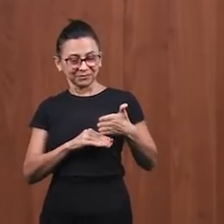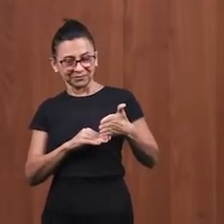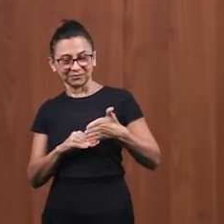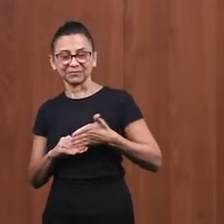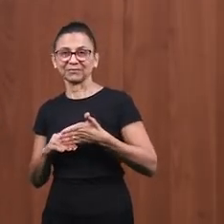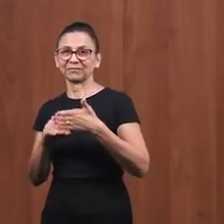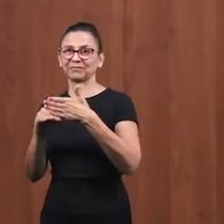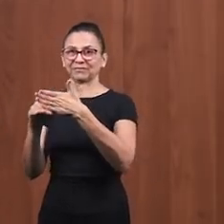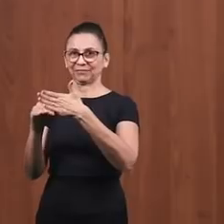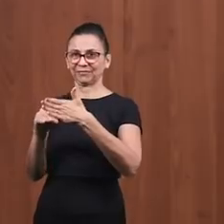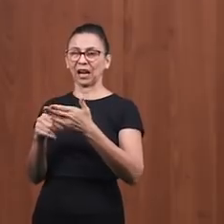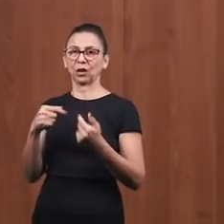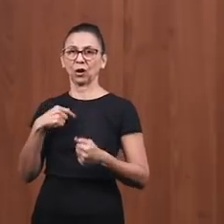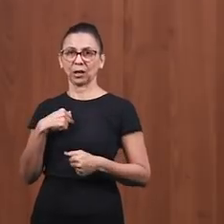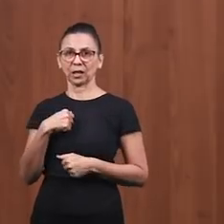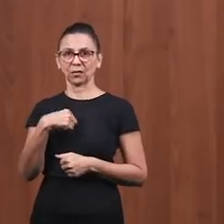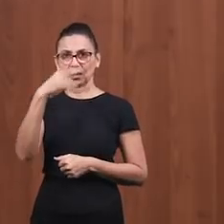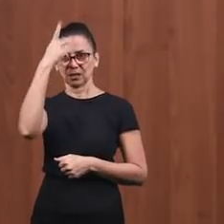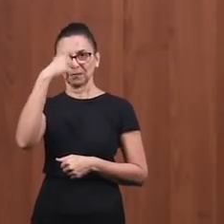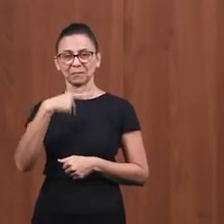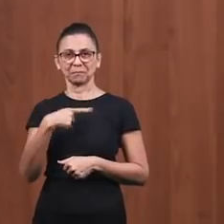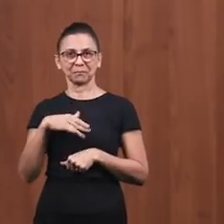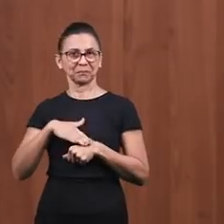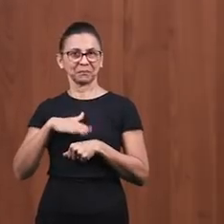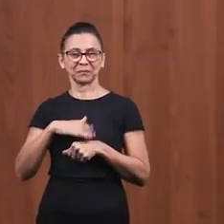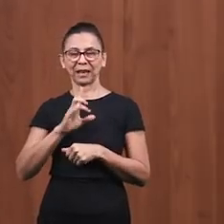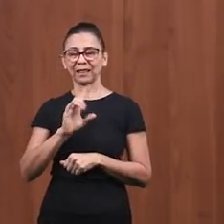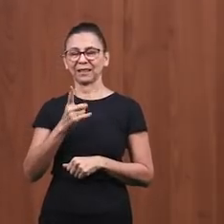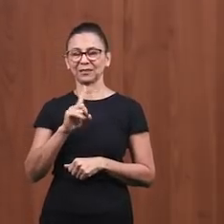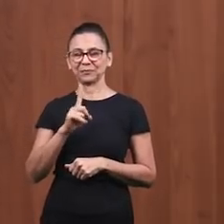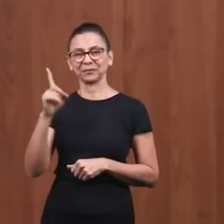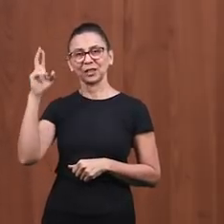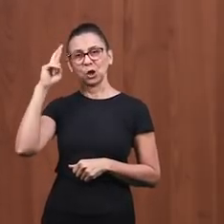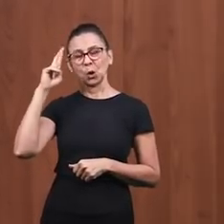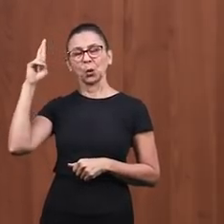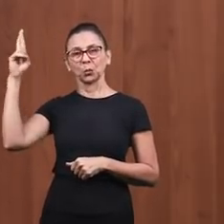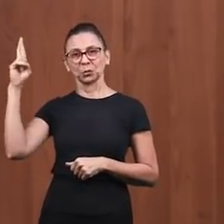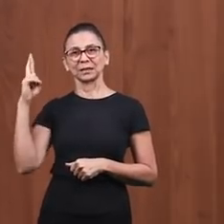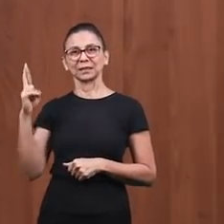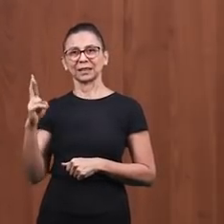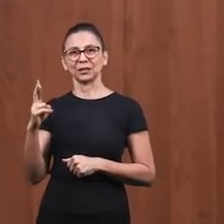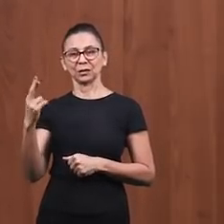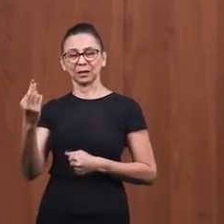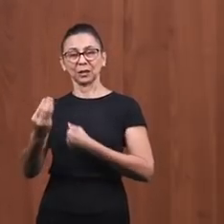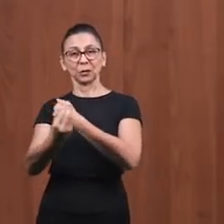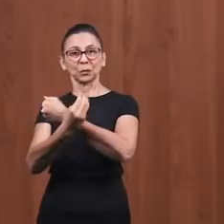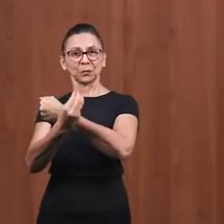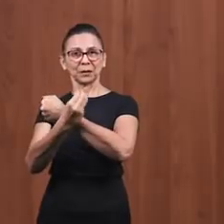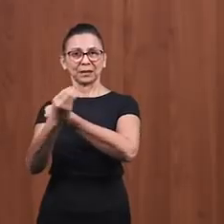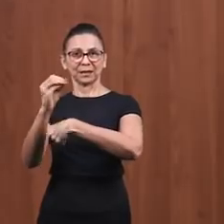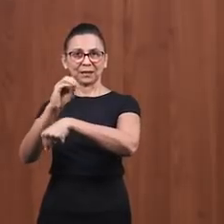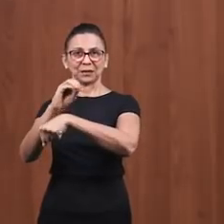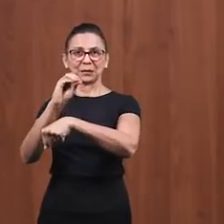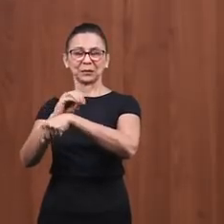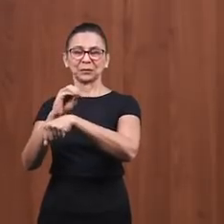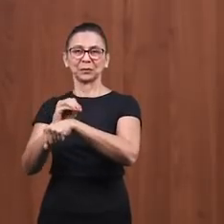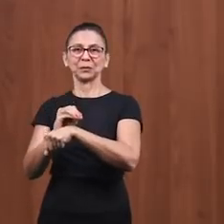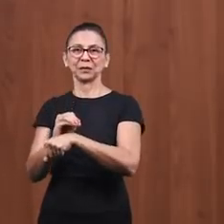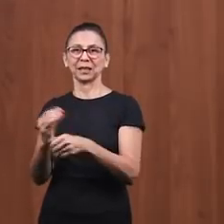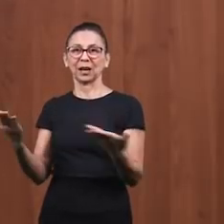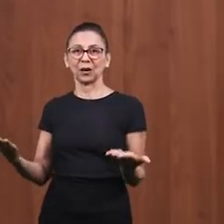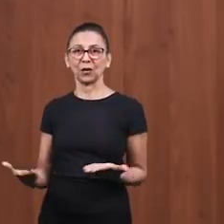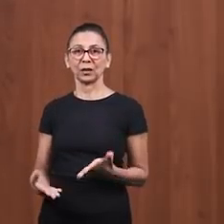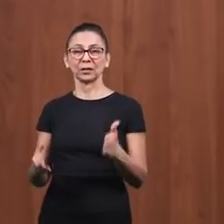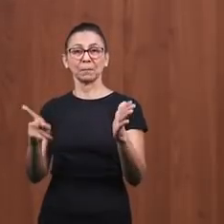Nós não andamos mais pelos nossos caminhos. Agora, guiados pelo Senhor, somos levados à igreja, ao corpo de Cristo,